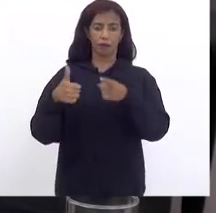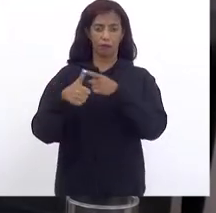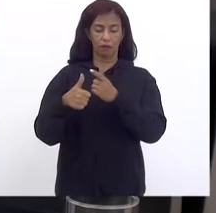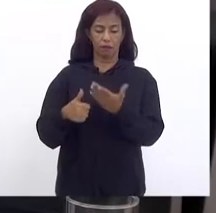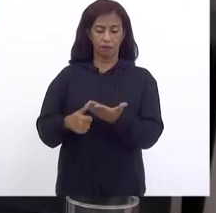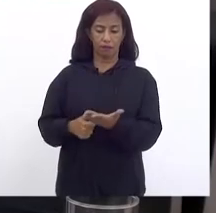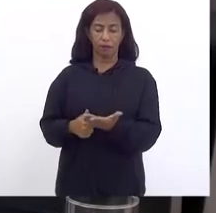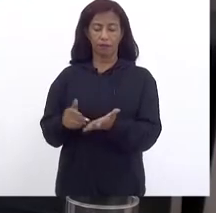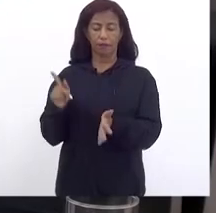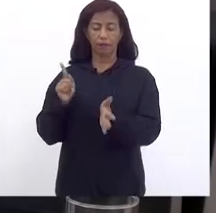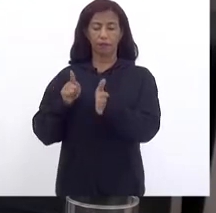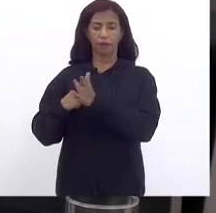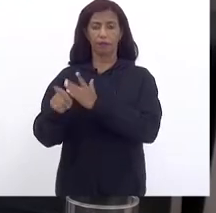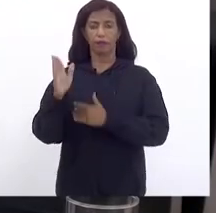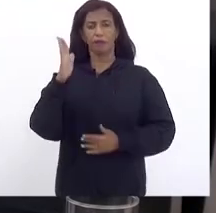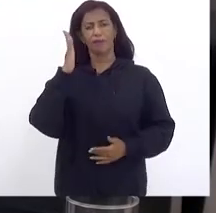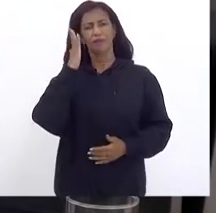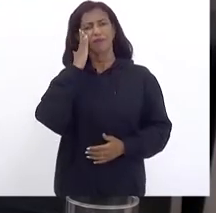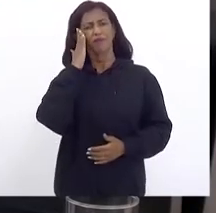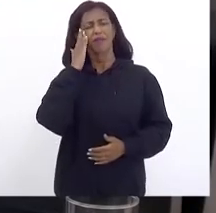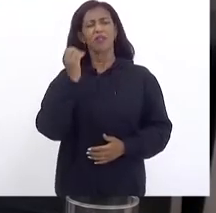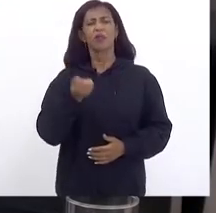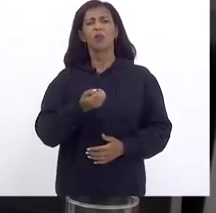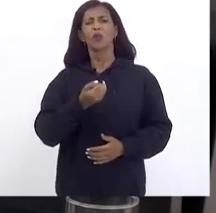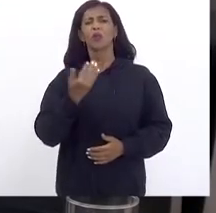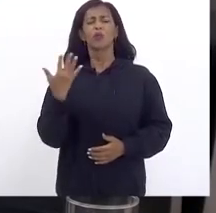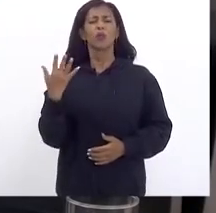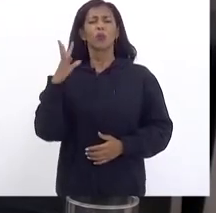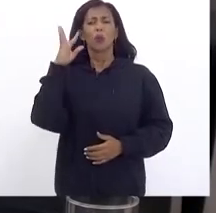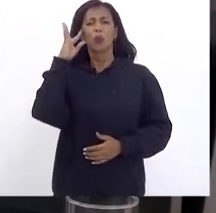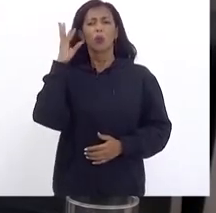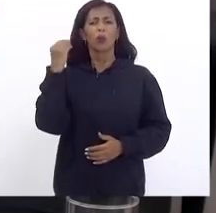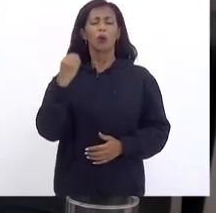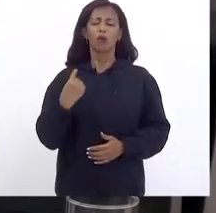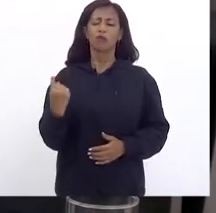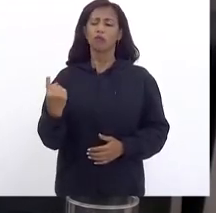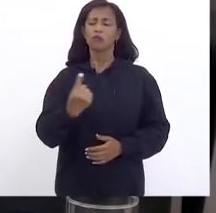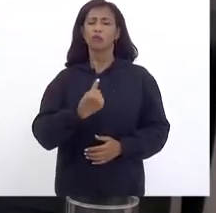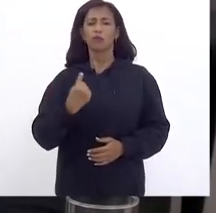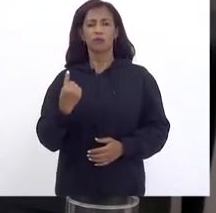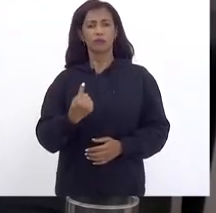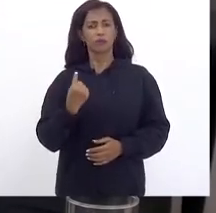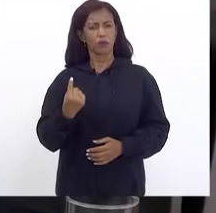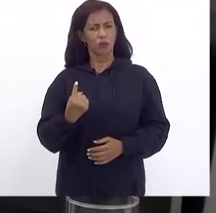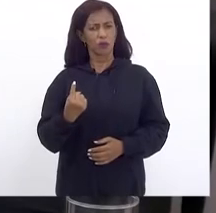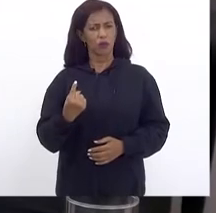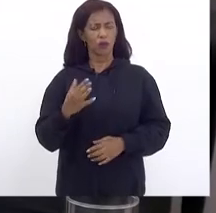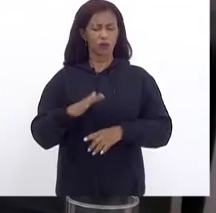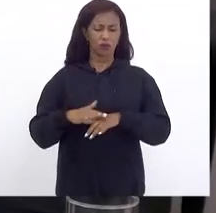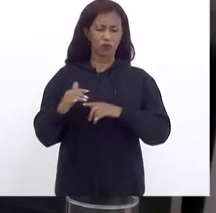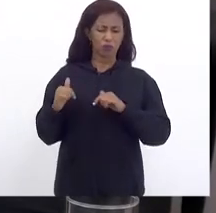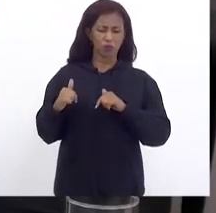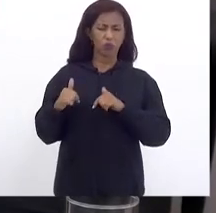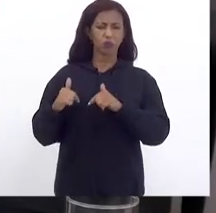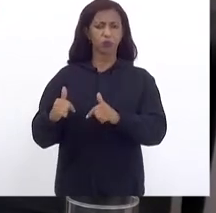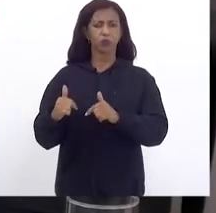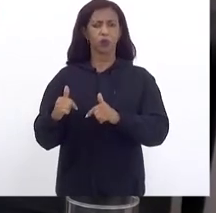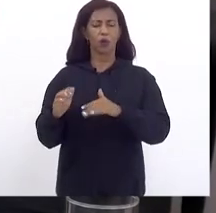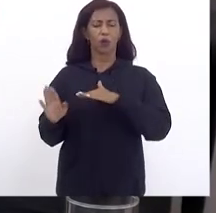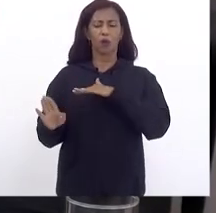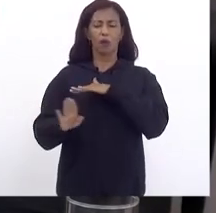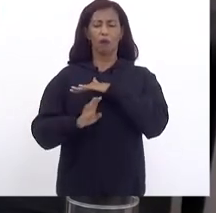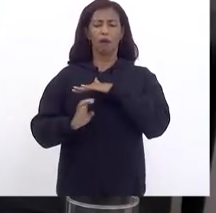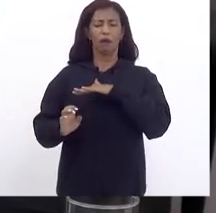Eu gostaria De saber Quais são as providências Que nós vamos tomar Com relação A empresa